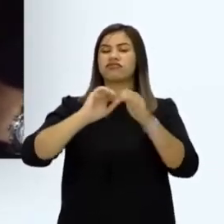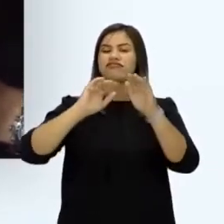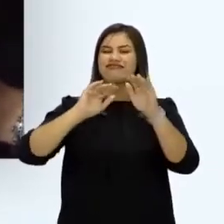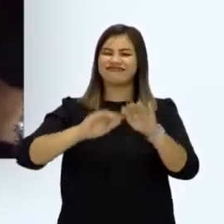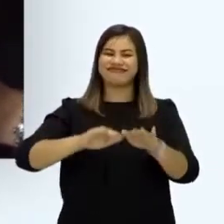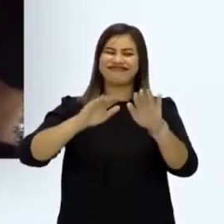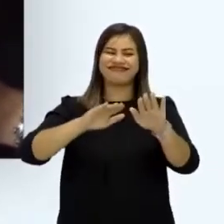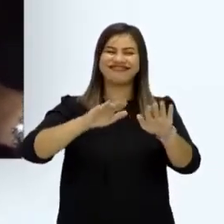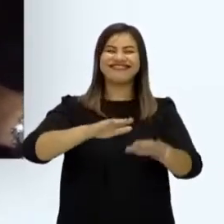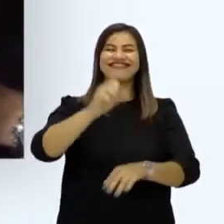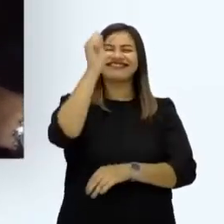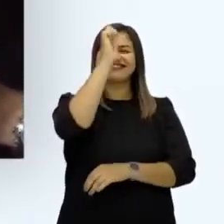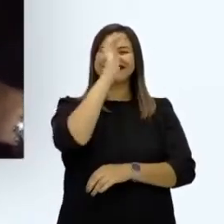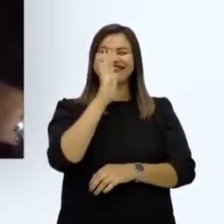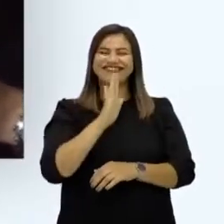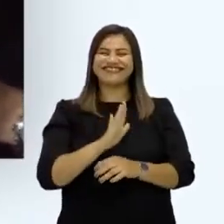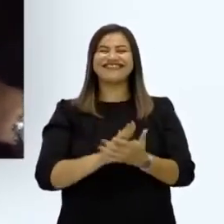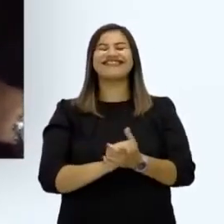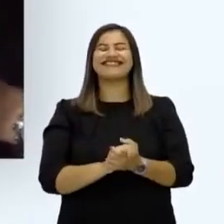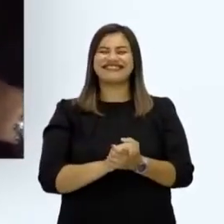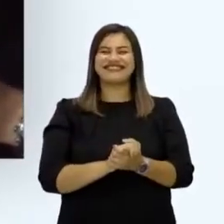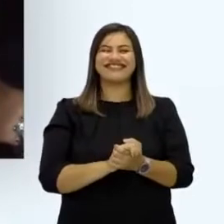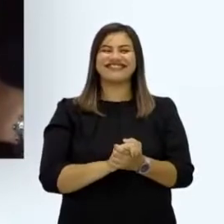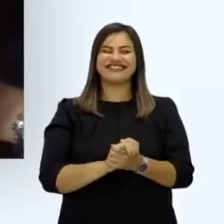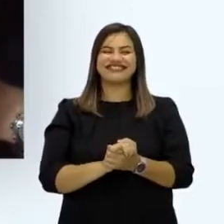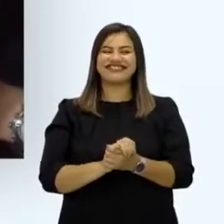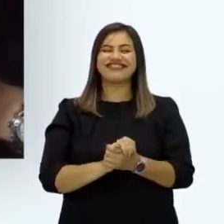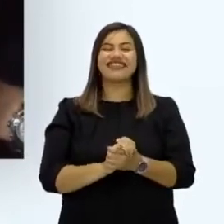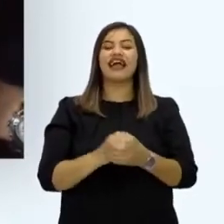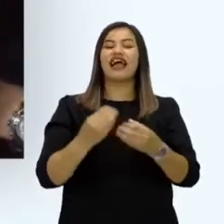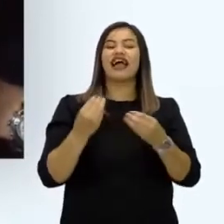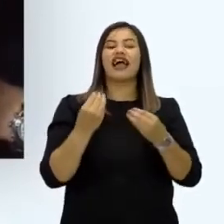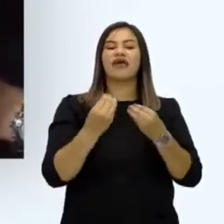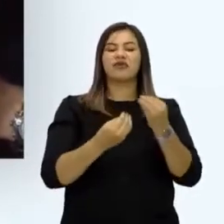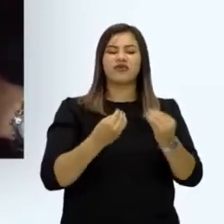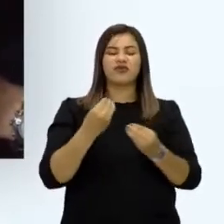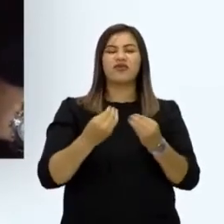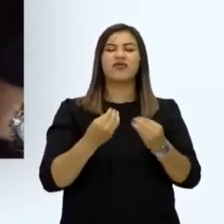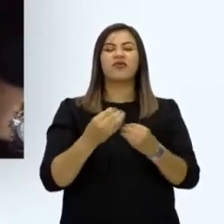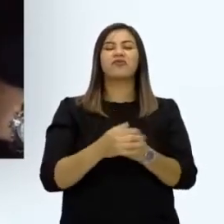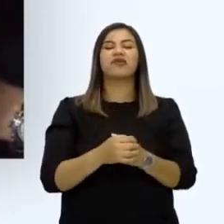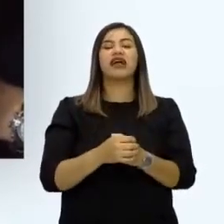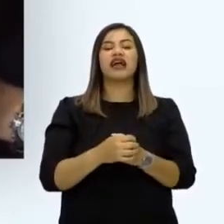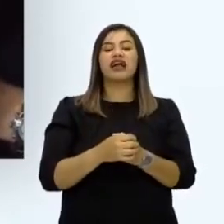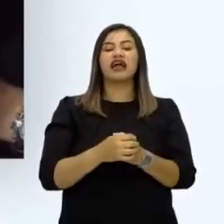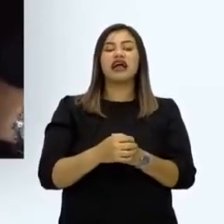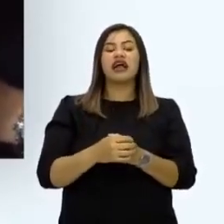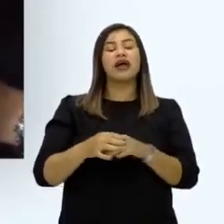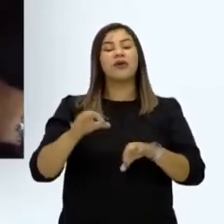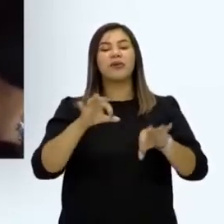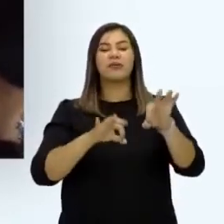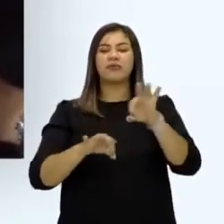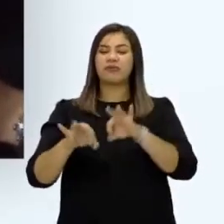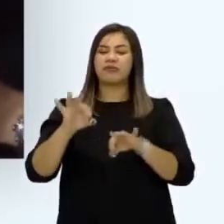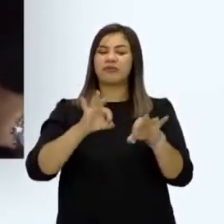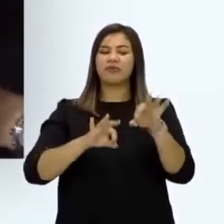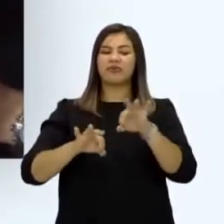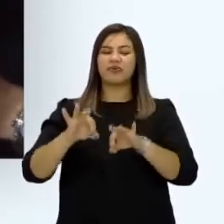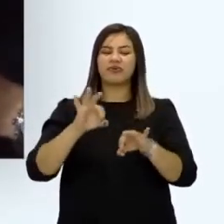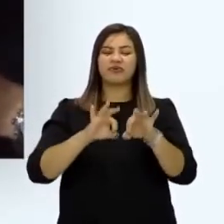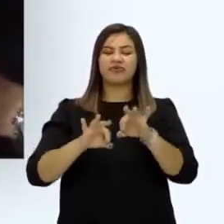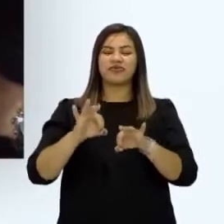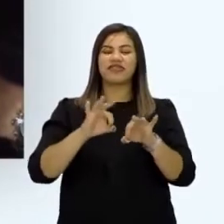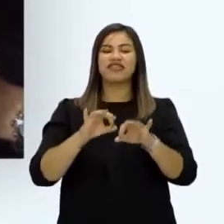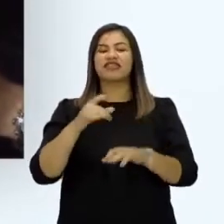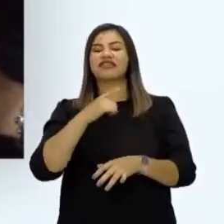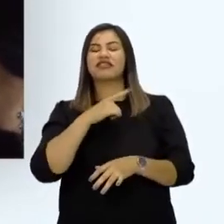várias pautas. Por exemplo, investimento em infraestrutura, financiamento dos projetos verdes na luta